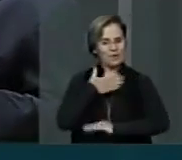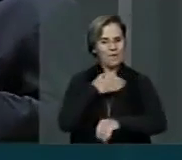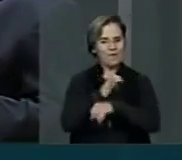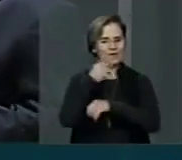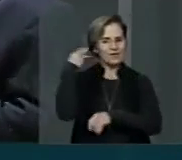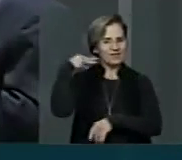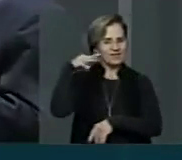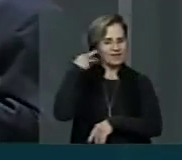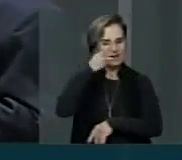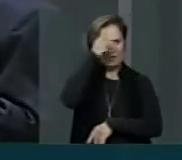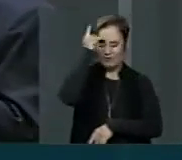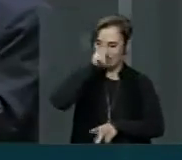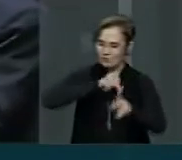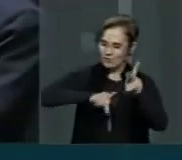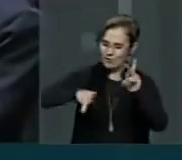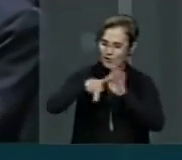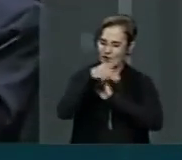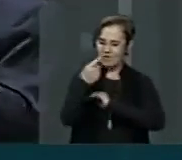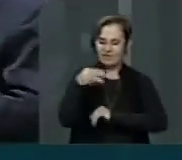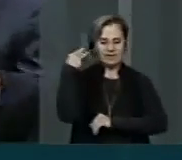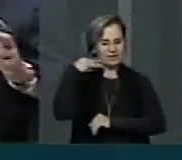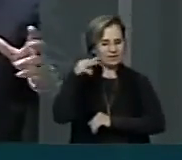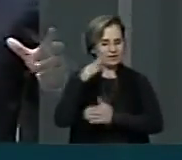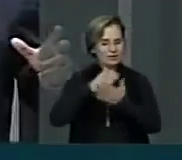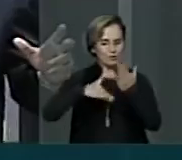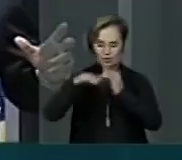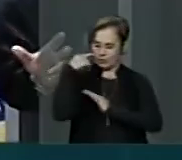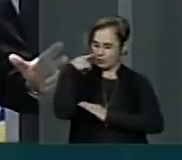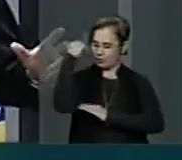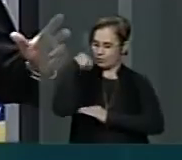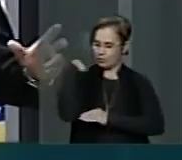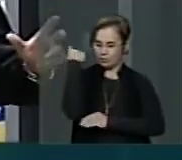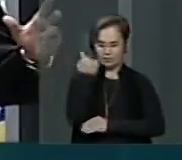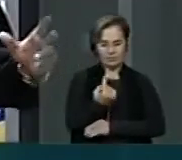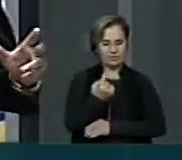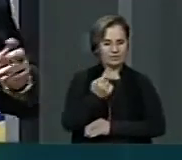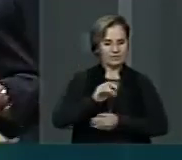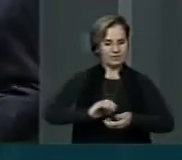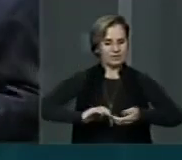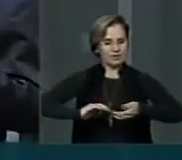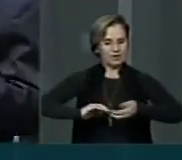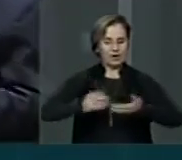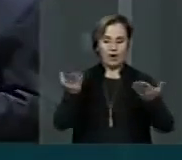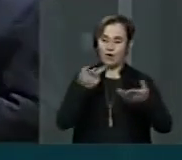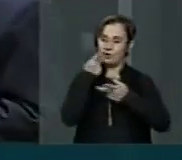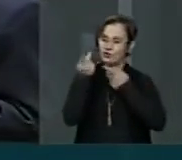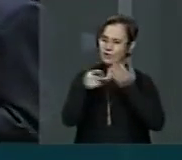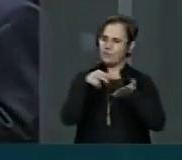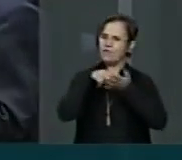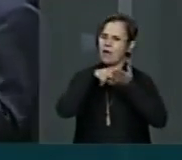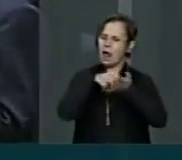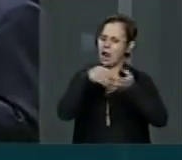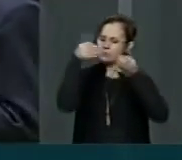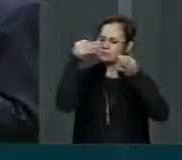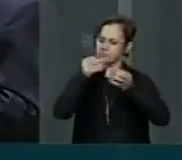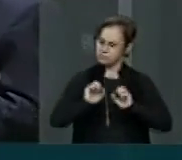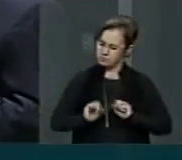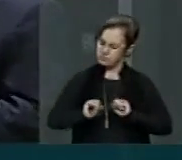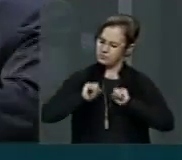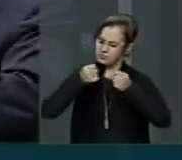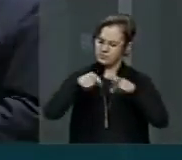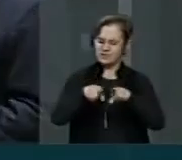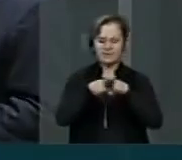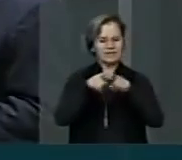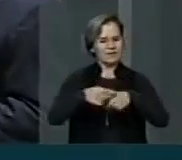os maranhenses e todos aqueles que me colocaram aqui no Congresso Nacional. Por isso hoje eu falo com muita veemência, com muita dedicação e com muito